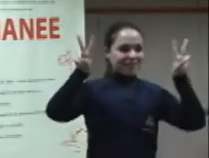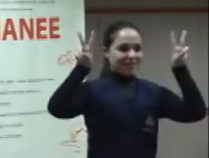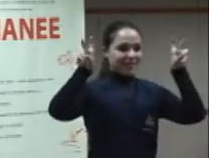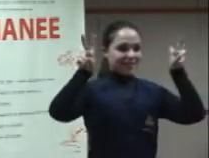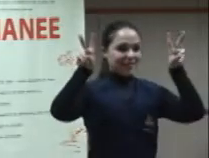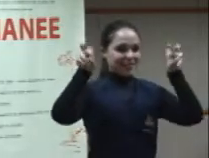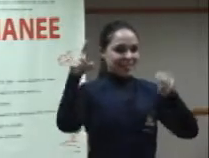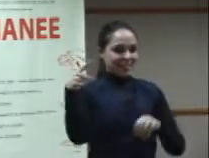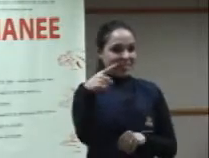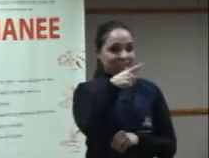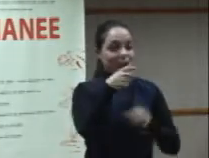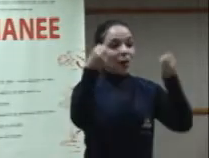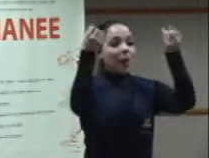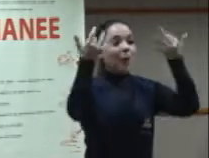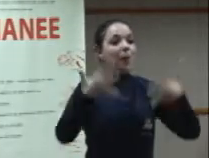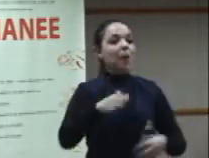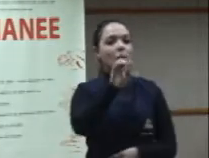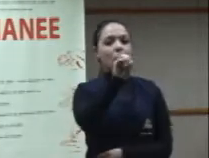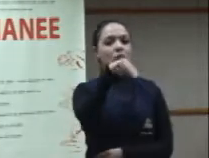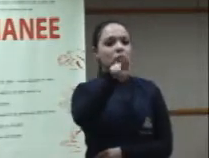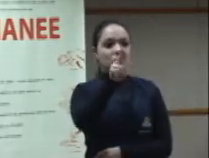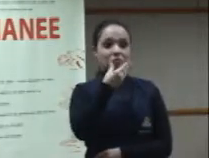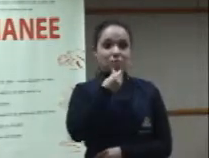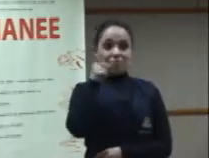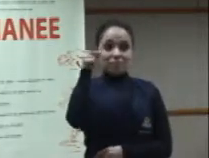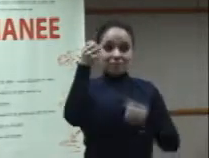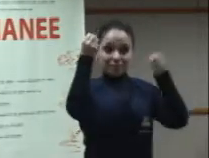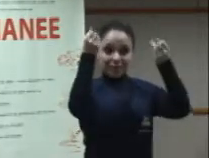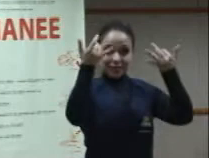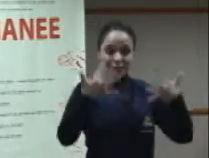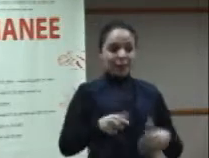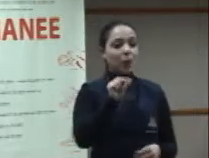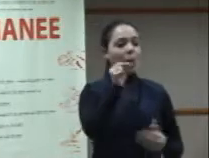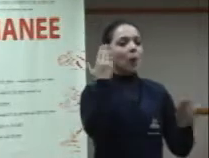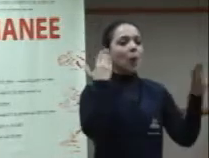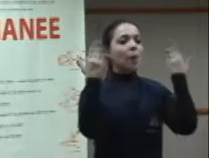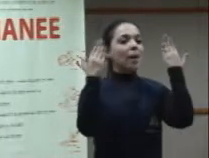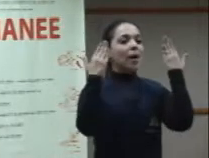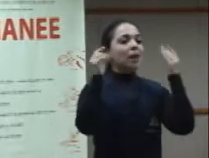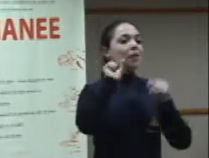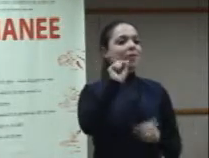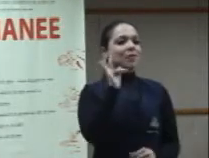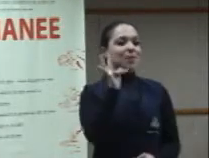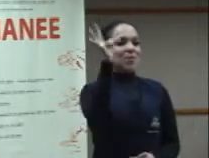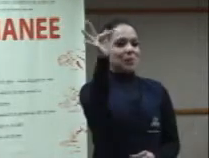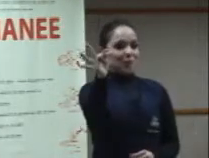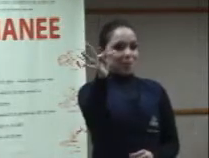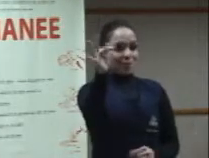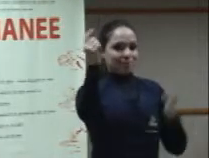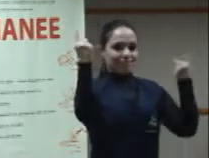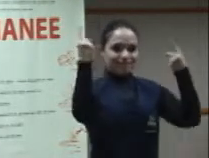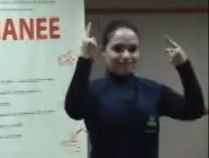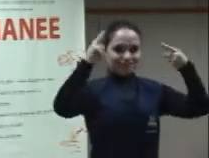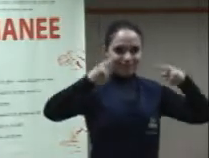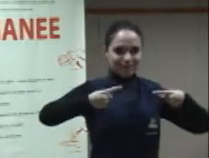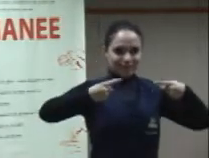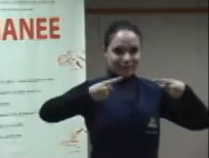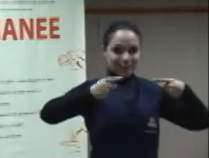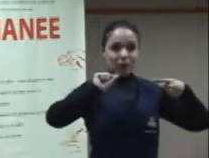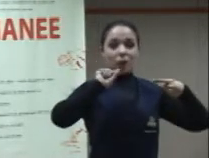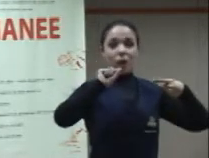-geral da ONU, que disse assim que nós estamos diante de dois futuros. Um confronto mutuamente